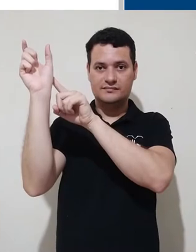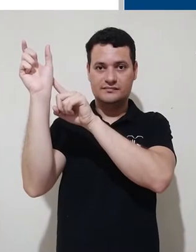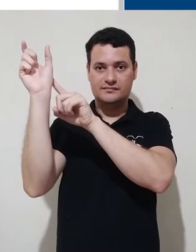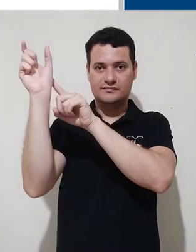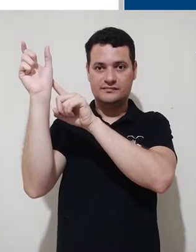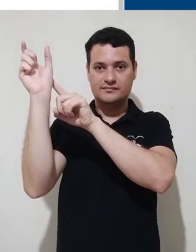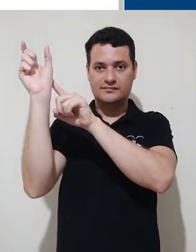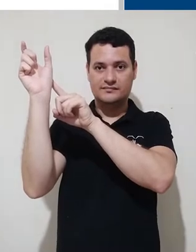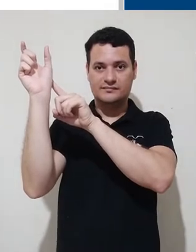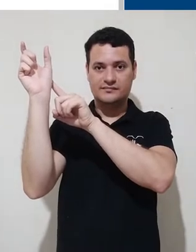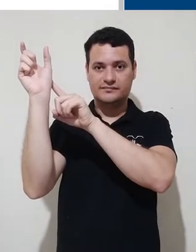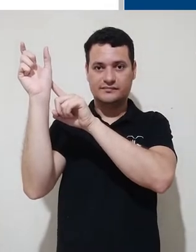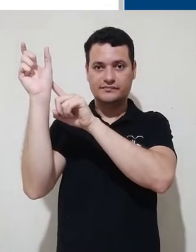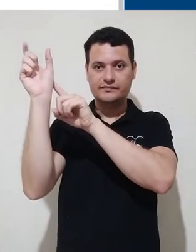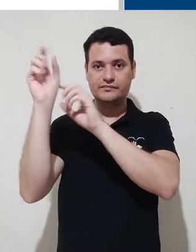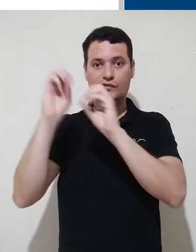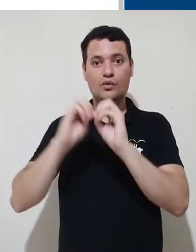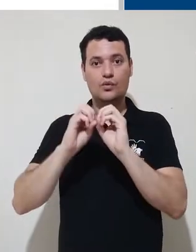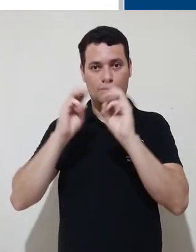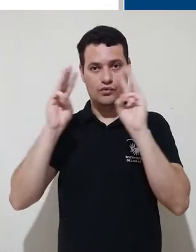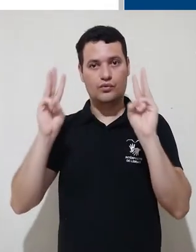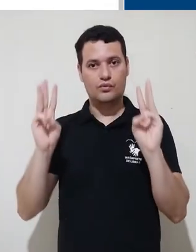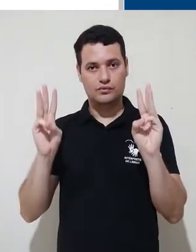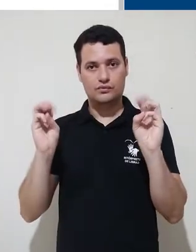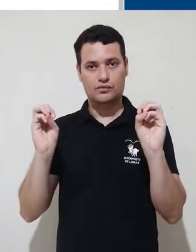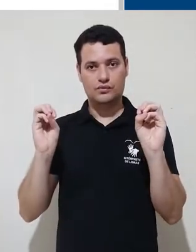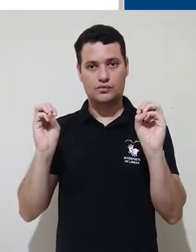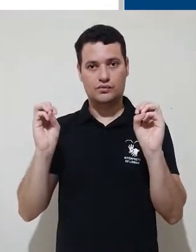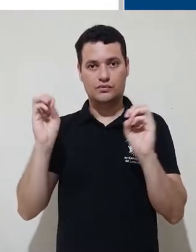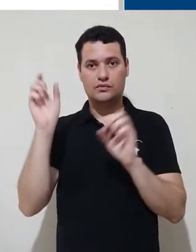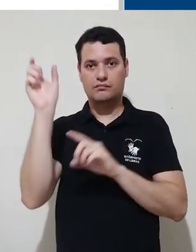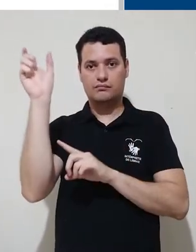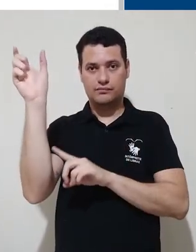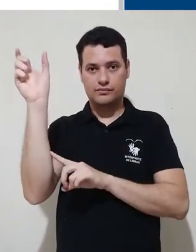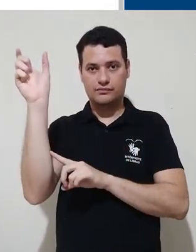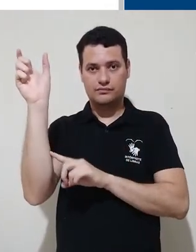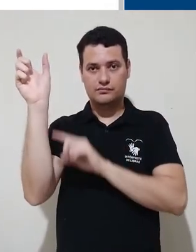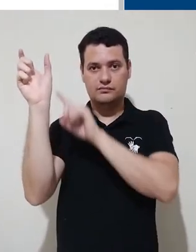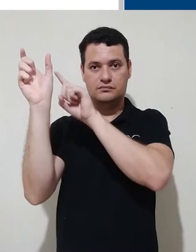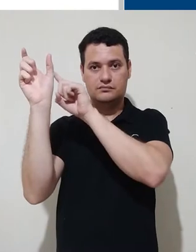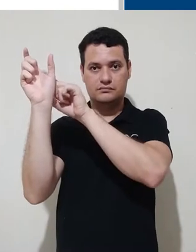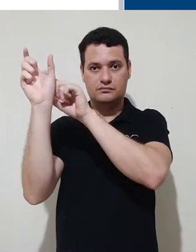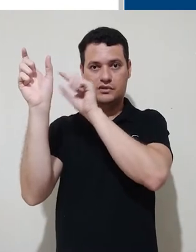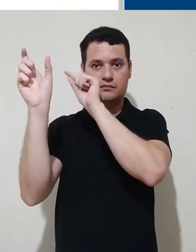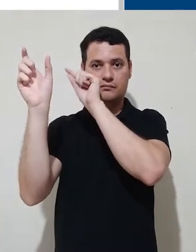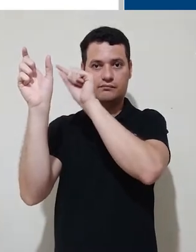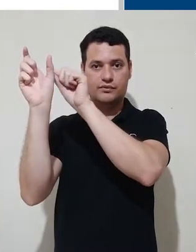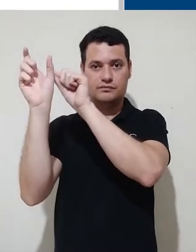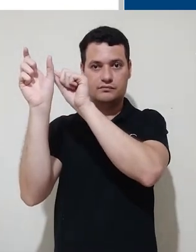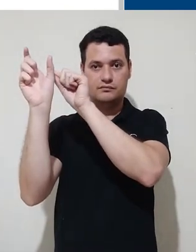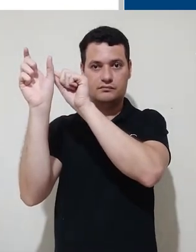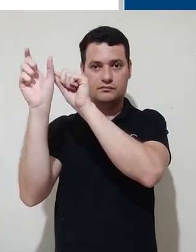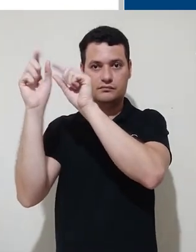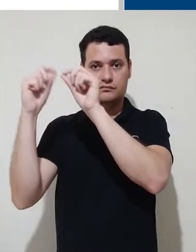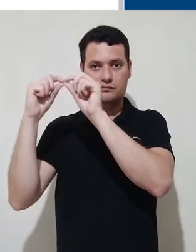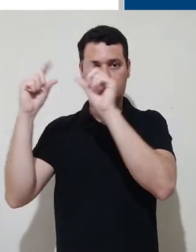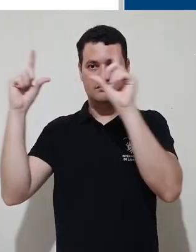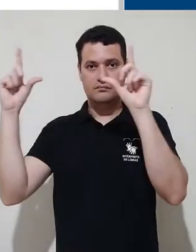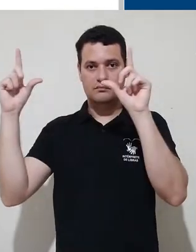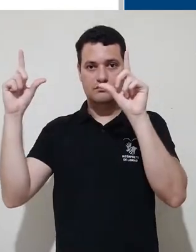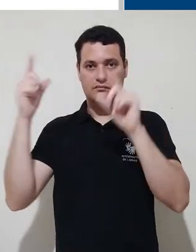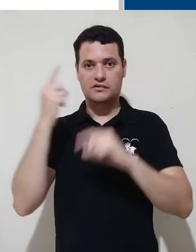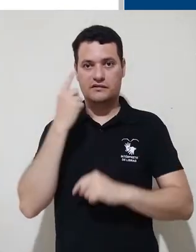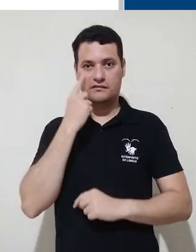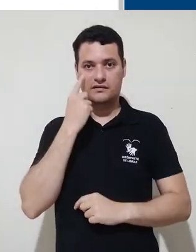sua plataforma Moodle, quando você já estiver entrado com as suas credenciais. Você vai